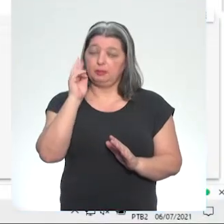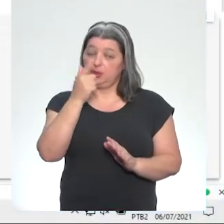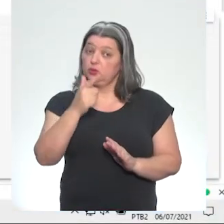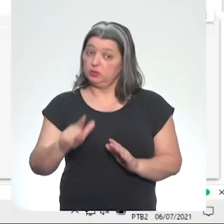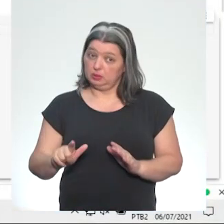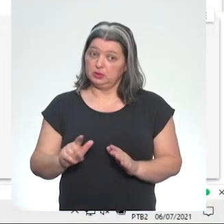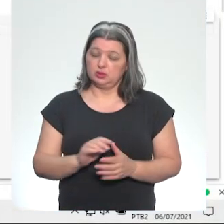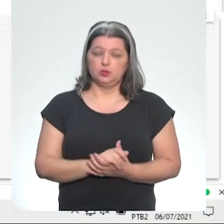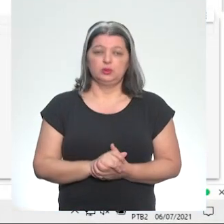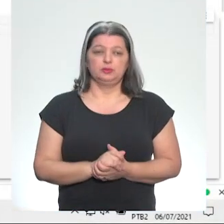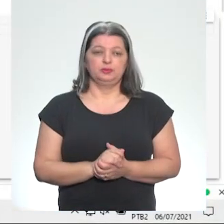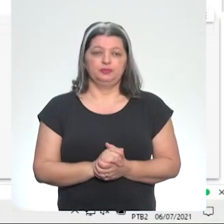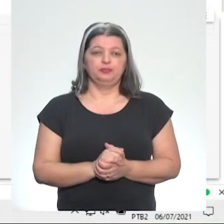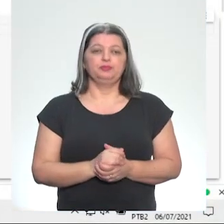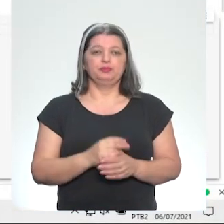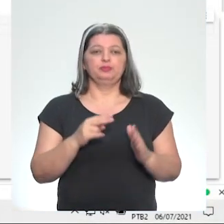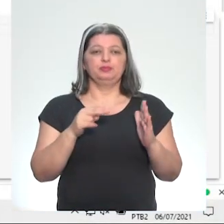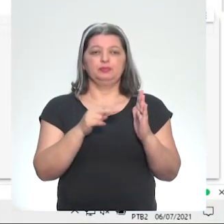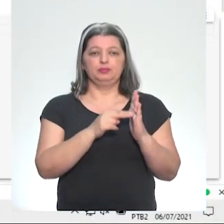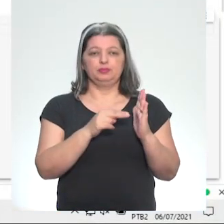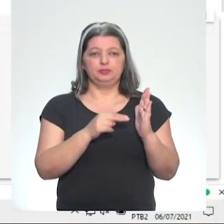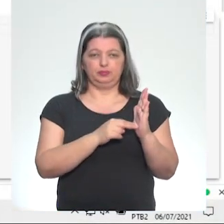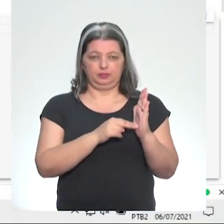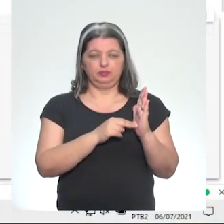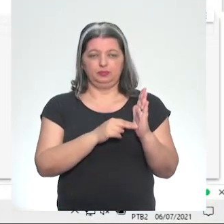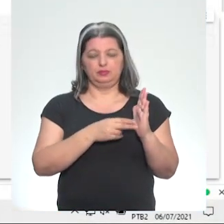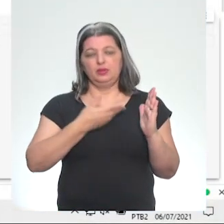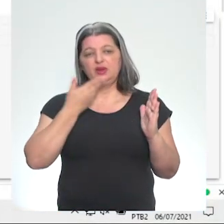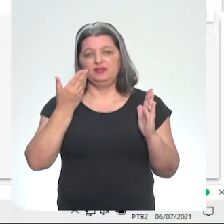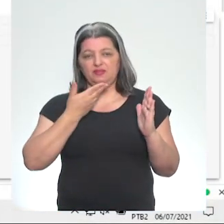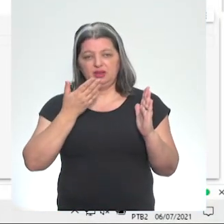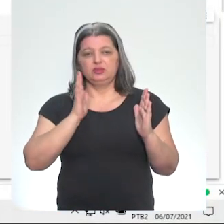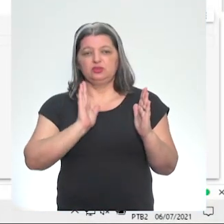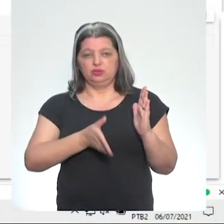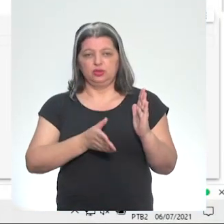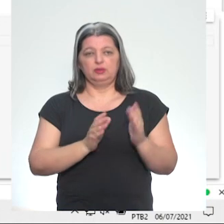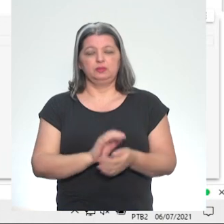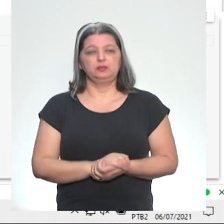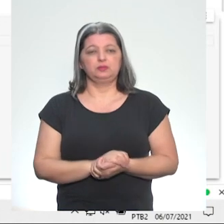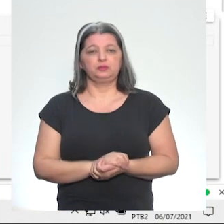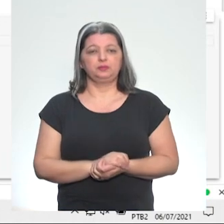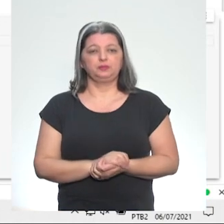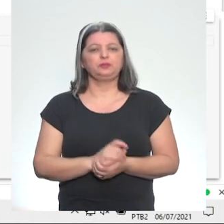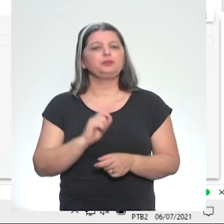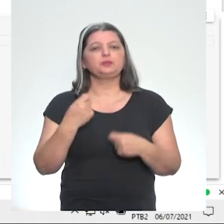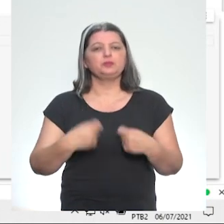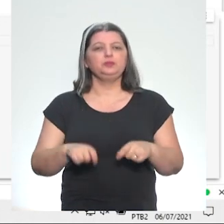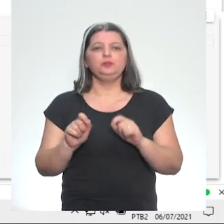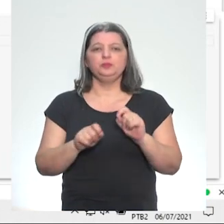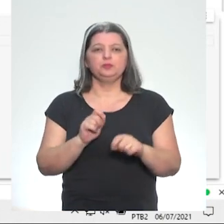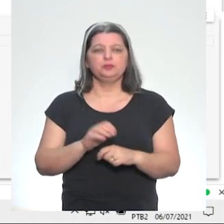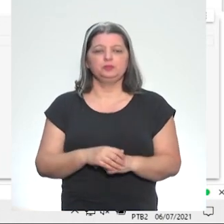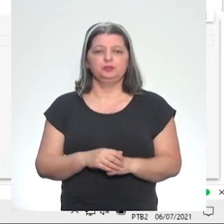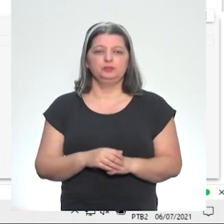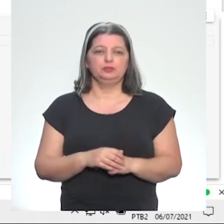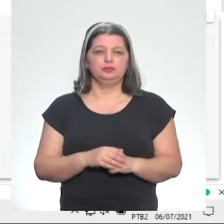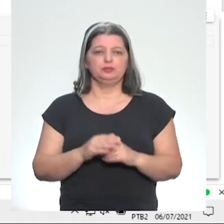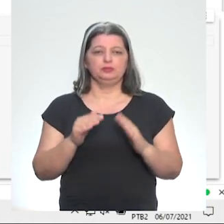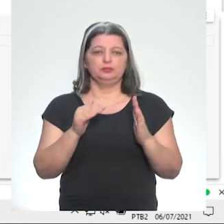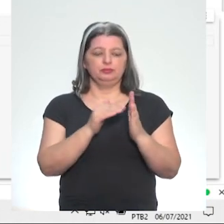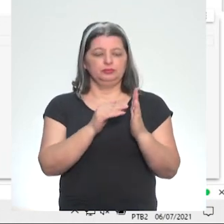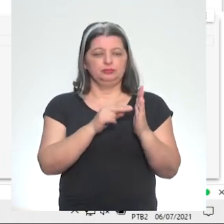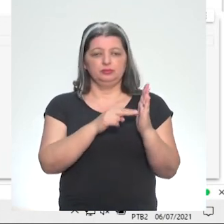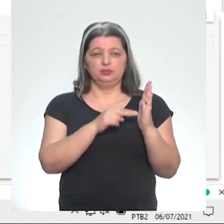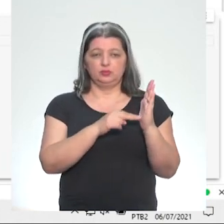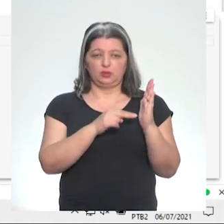Vou voltar aqui no nota, porque, no caso, nota fica mais fácil do eu já deixei lá embaixo. E aí, o que eu preciso? Eu vou colocar todas as